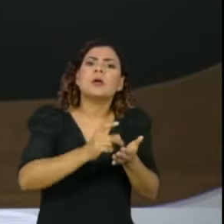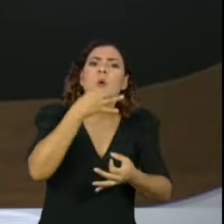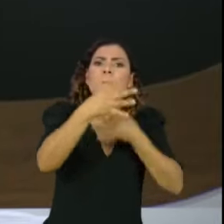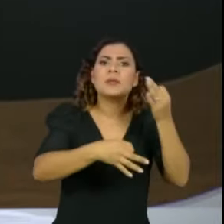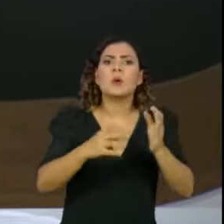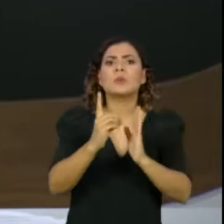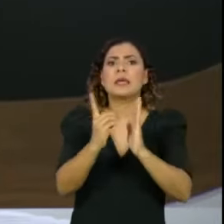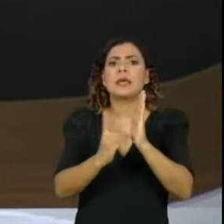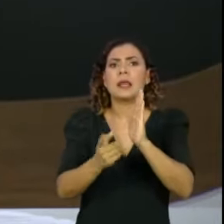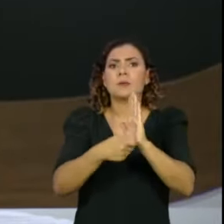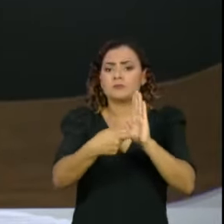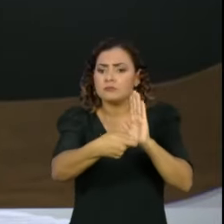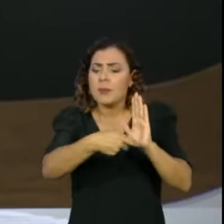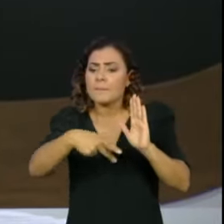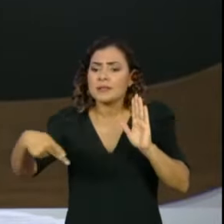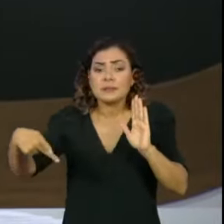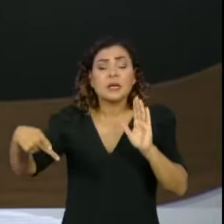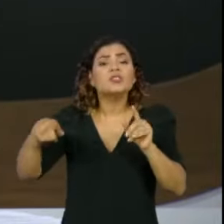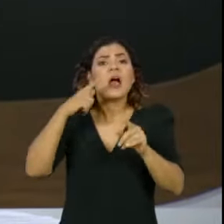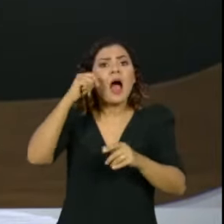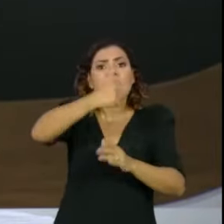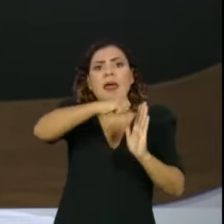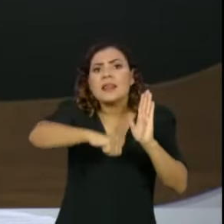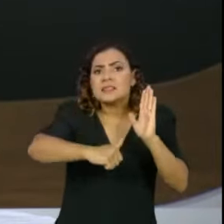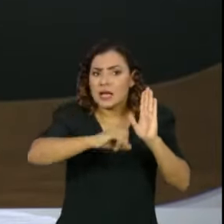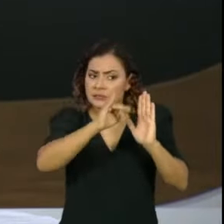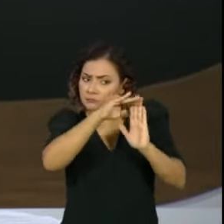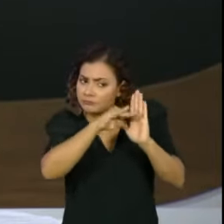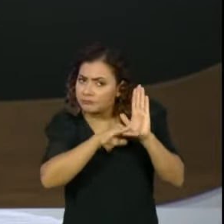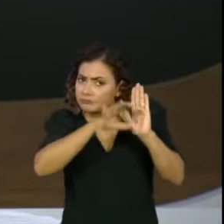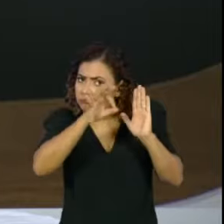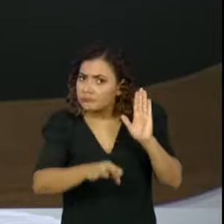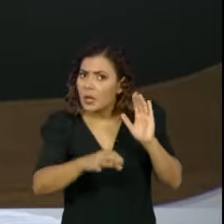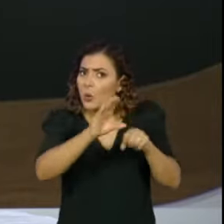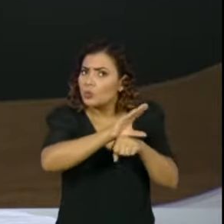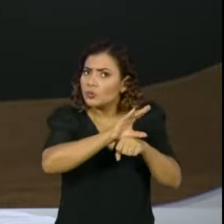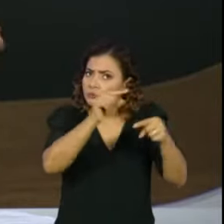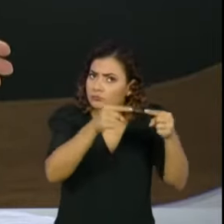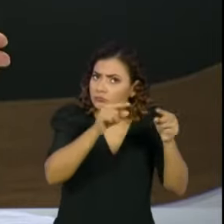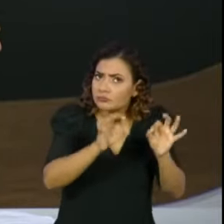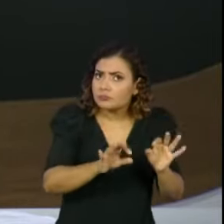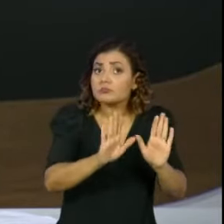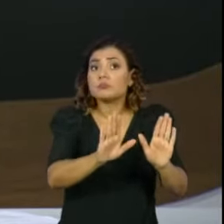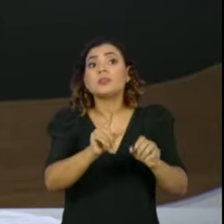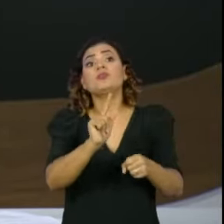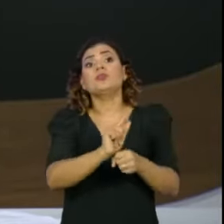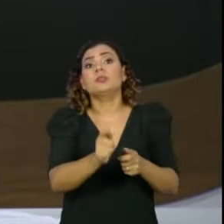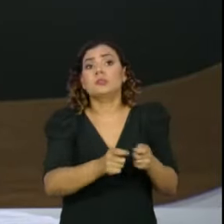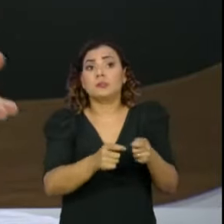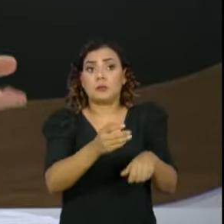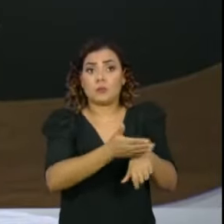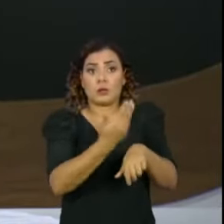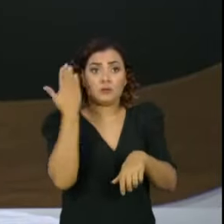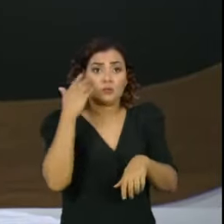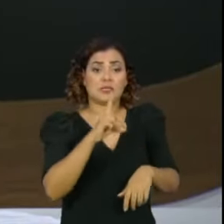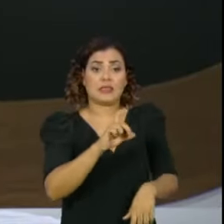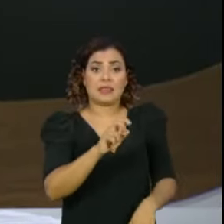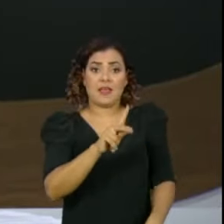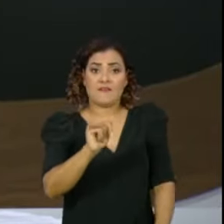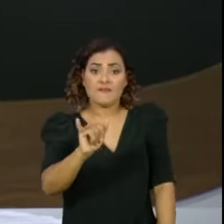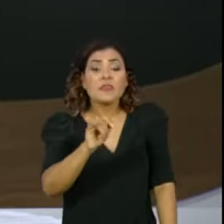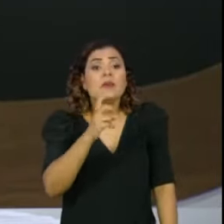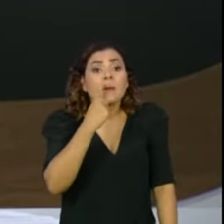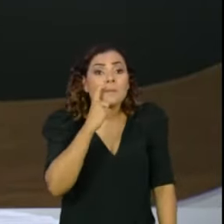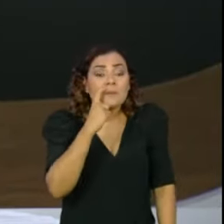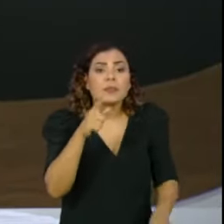decretos presidenciais, analisar se eles cumprem os pré-requisitos constitucionais. Na gestão do seu antecessor, Davi Alcolumbre, o